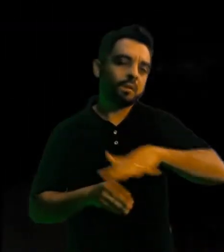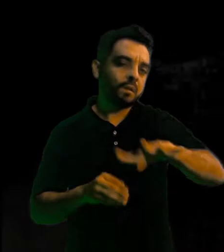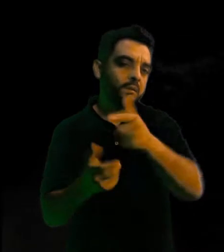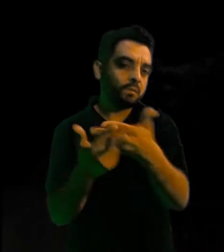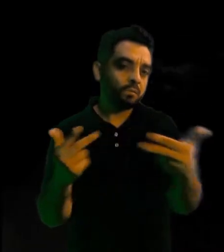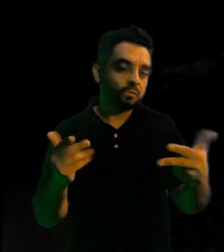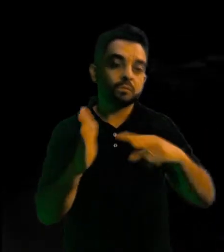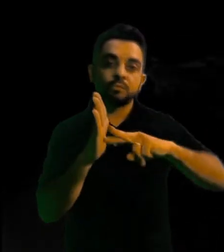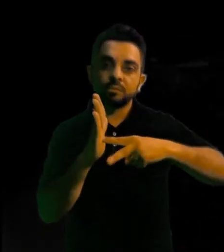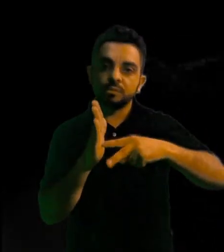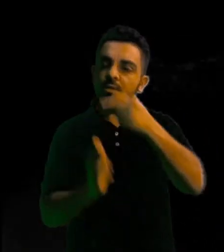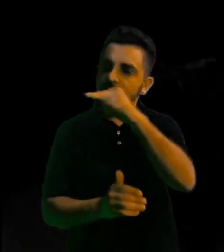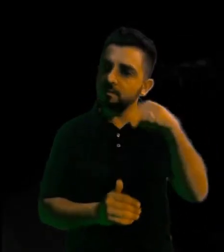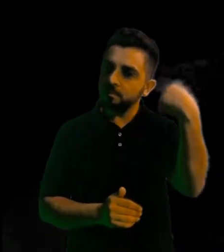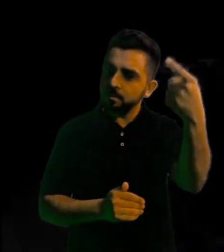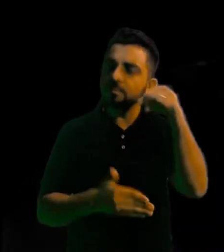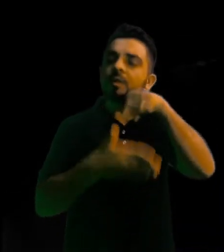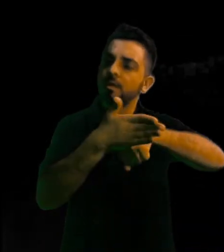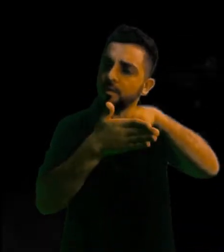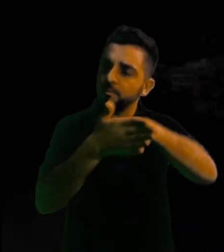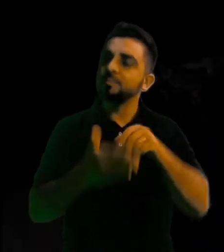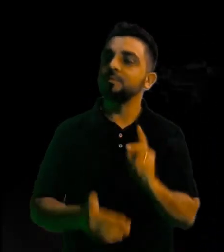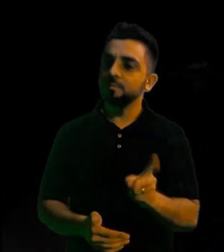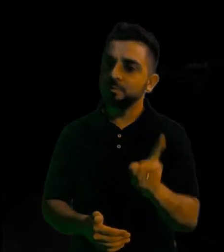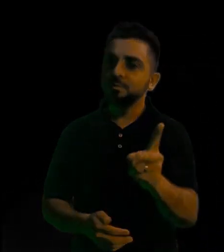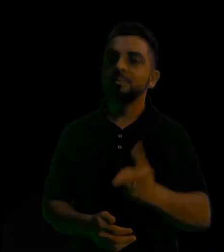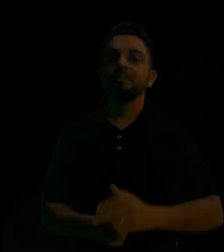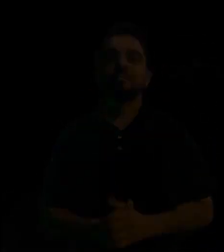Semana que vem tem mais luta. Até lá!